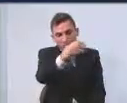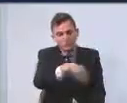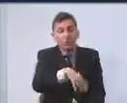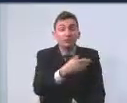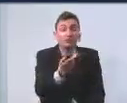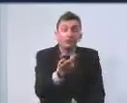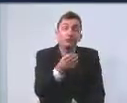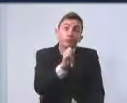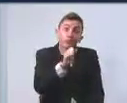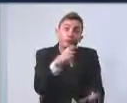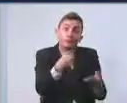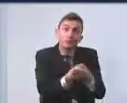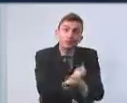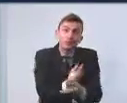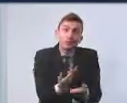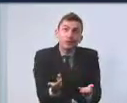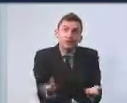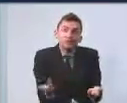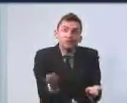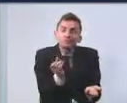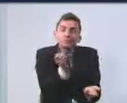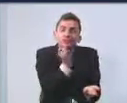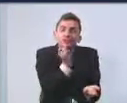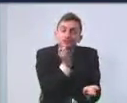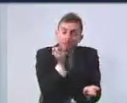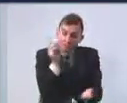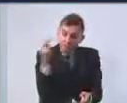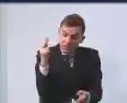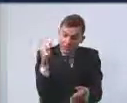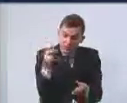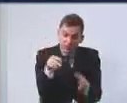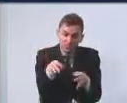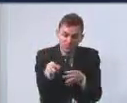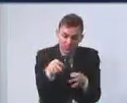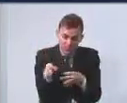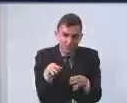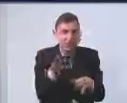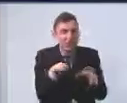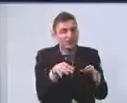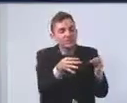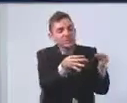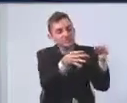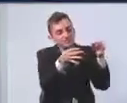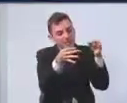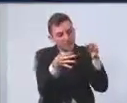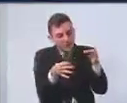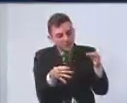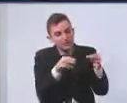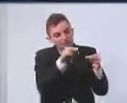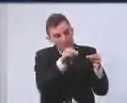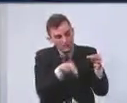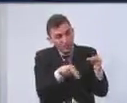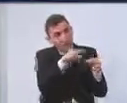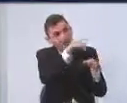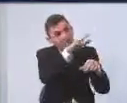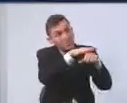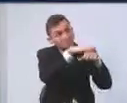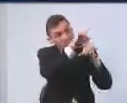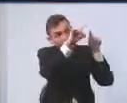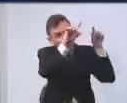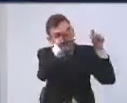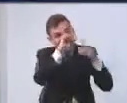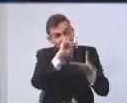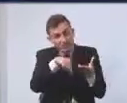possa questionar, no caso dos programas, que para ser apresentado, minha entidade tem que estar inscrita. Então, eu tenho que